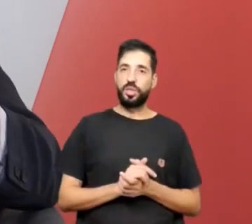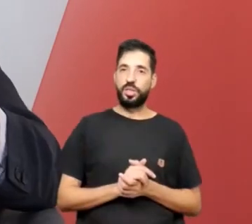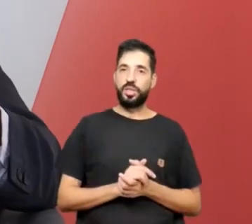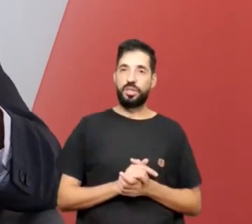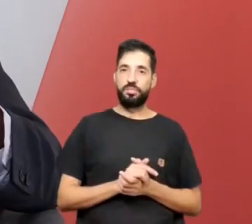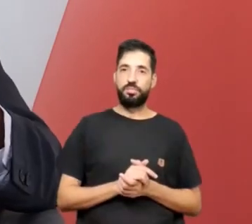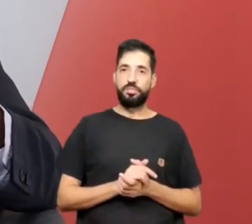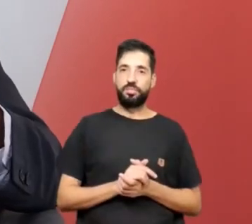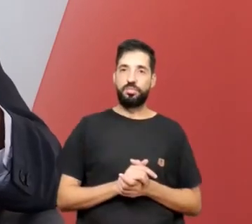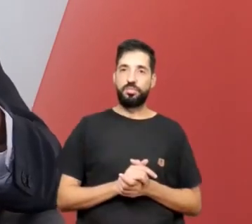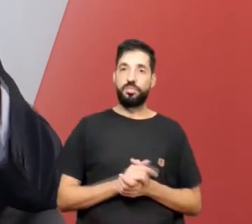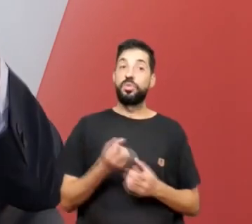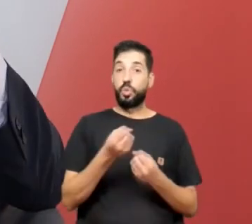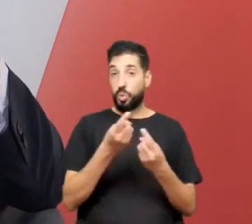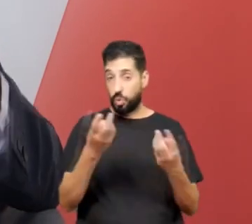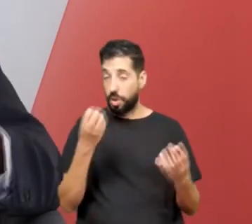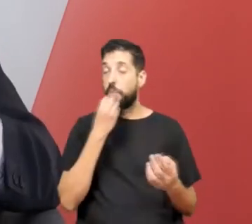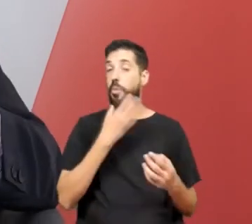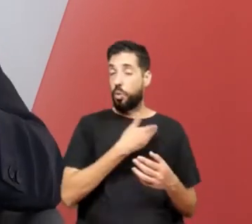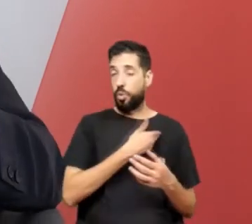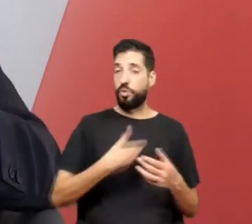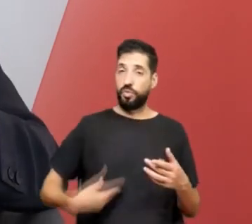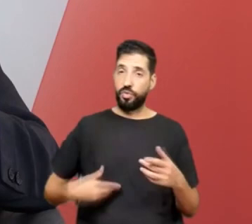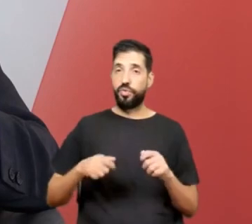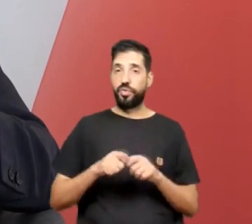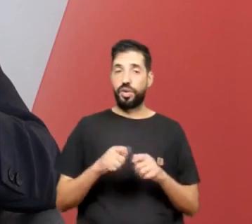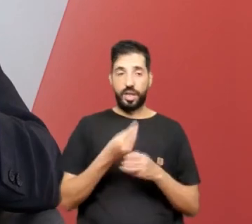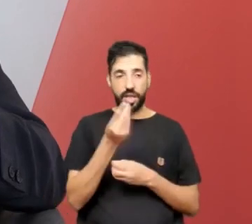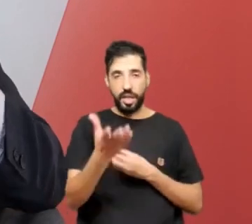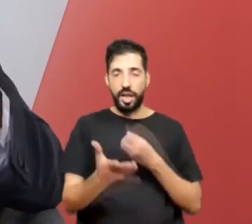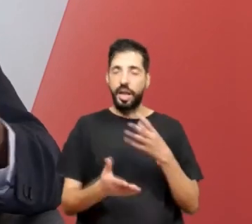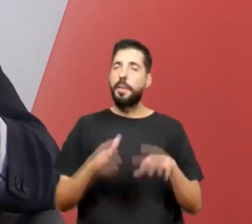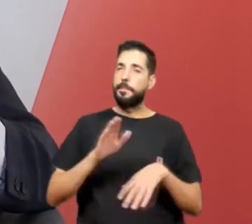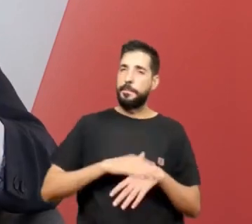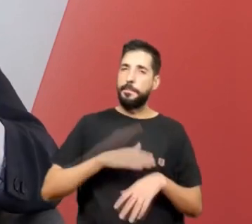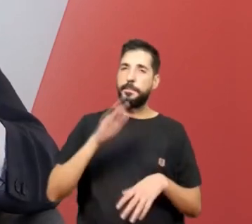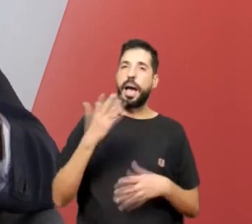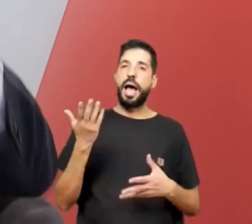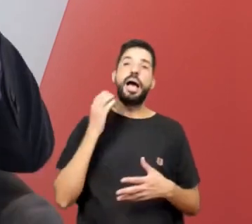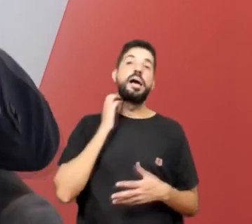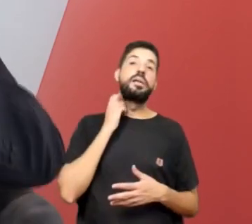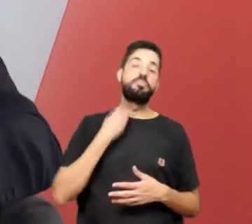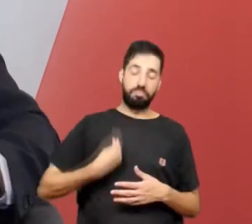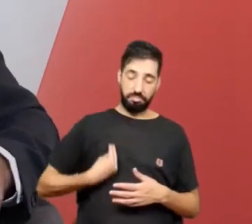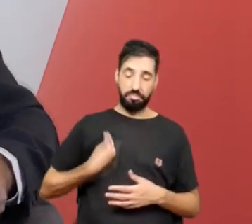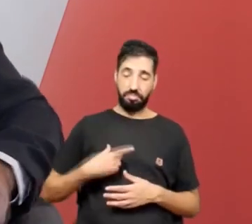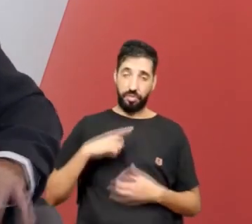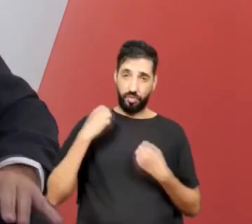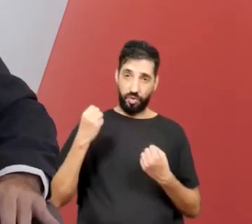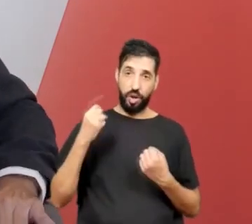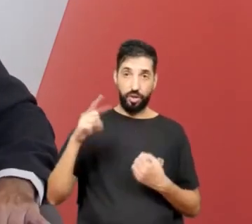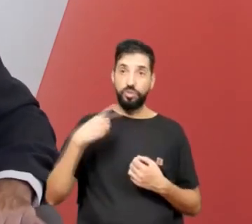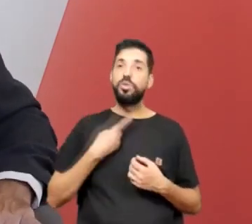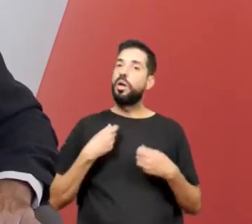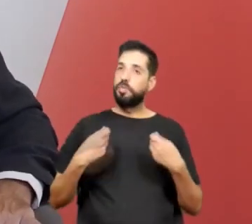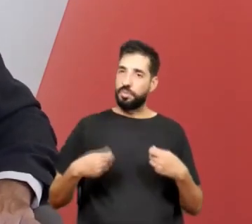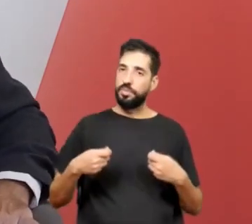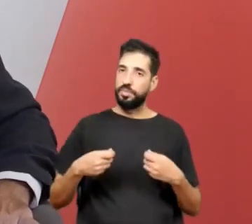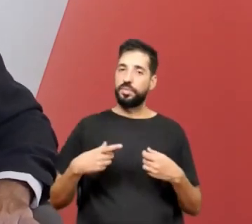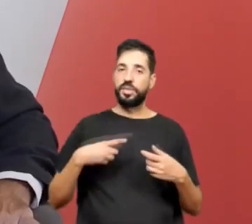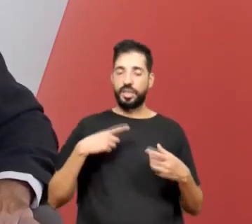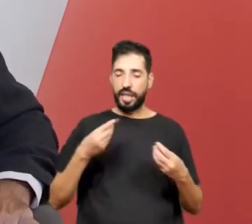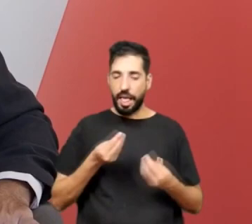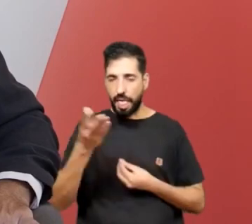Muita coisa boa que o governo está fazendo. As entregas cada vez são mais presentes. E nós temos que ser o multiplicador, o